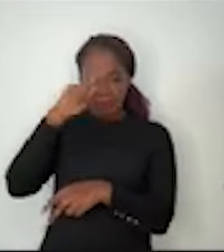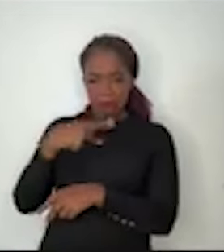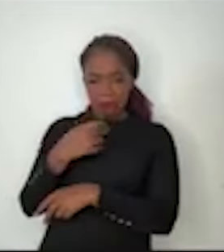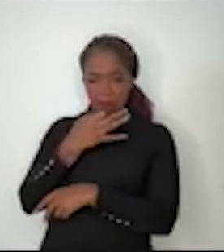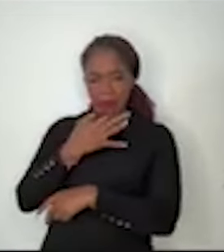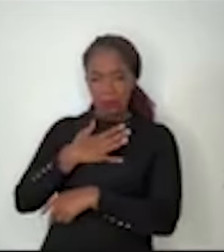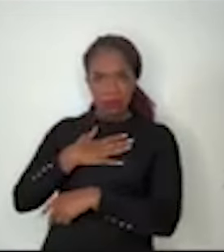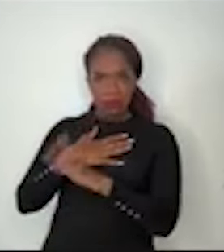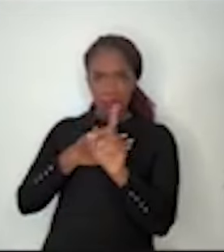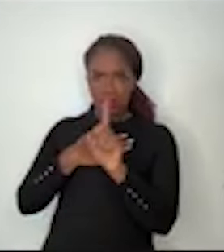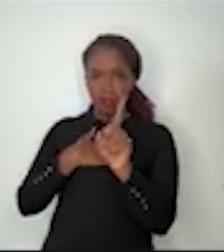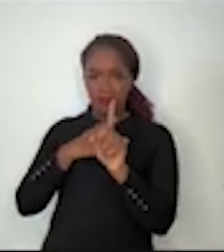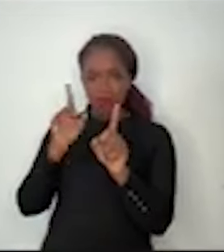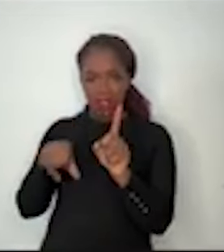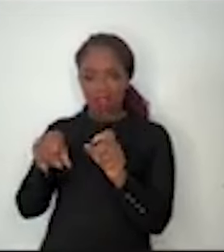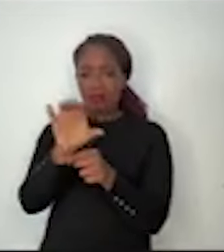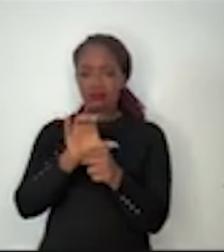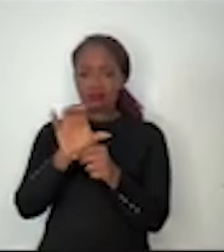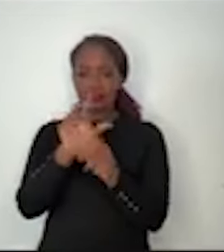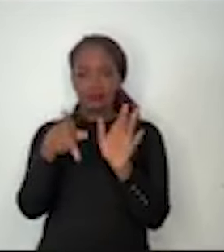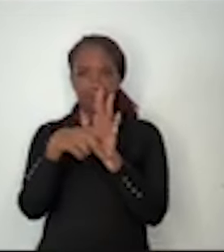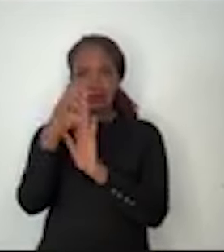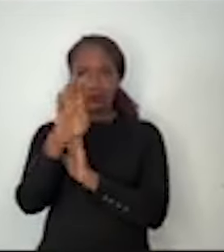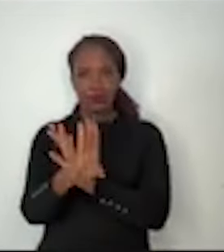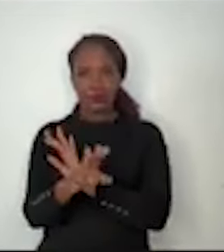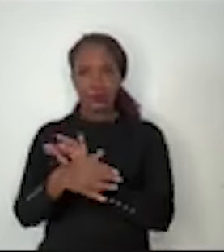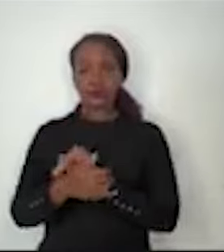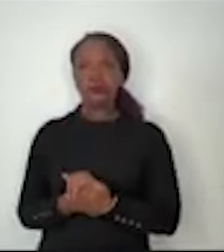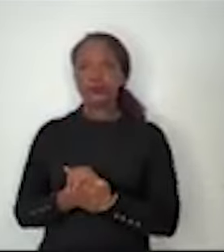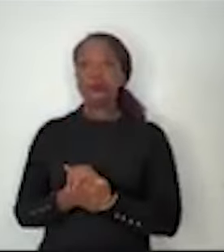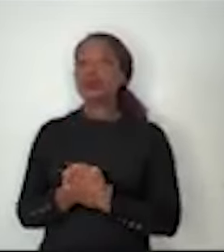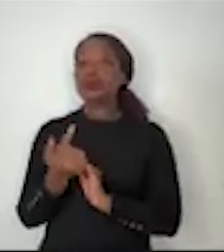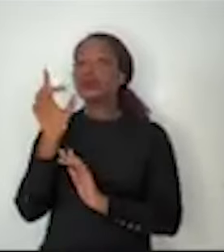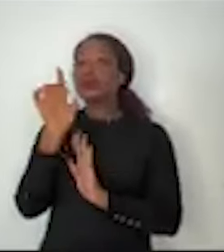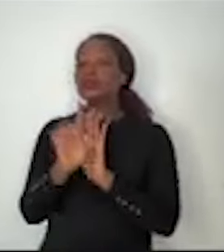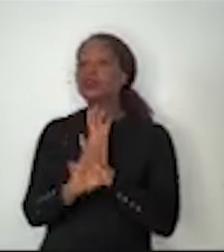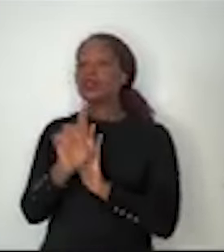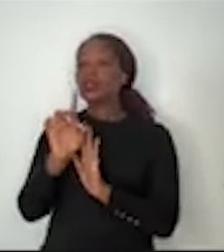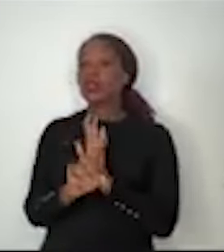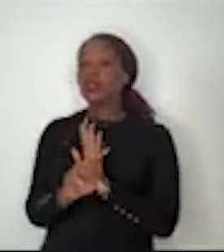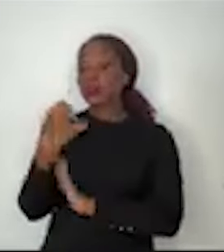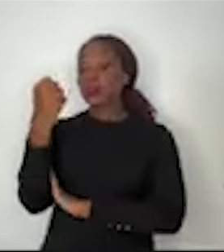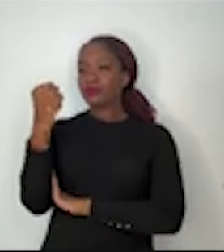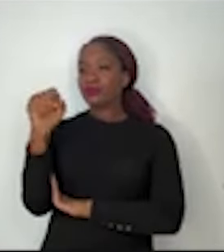brasileira. Outro direito que está previsto na Constituição, o oitavo tópico,